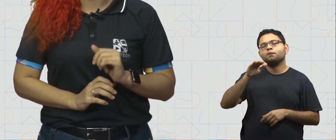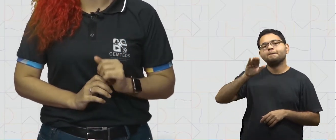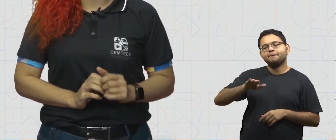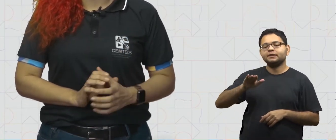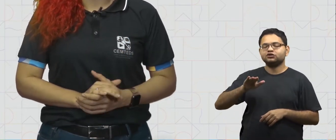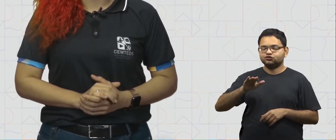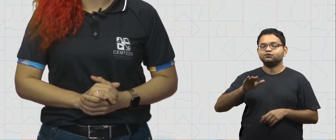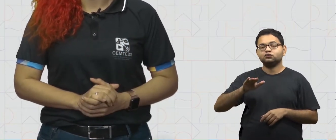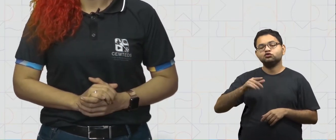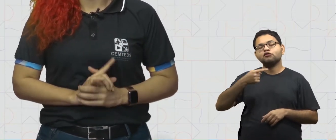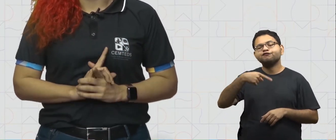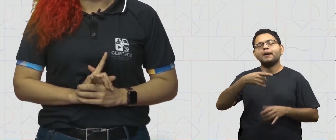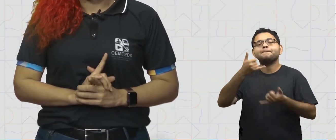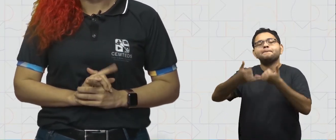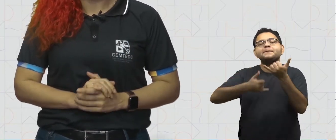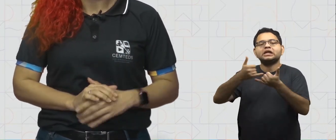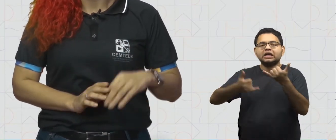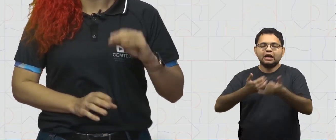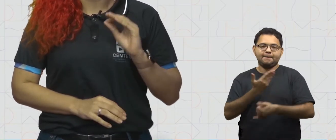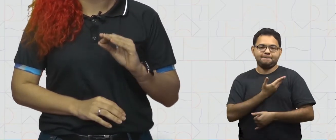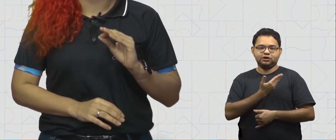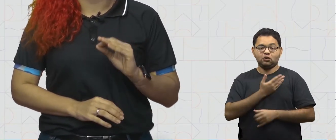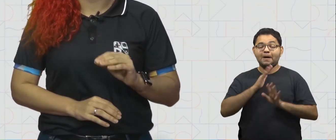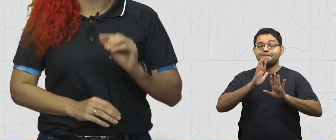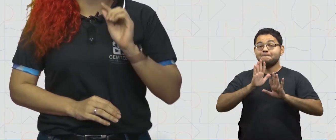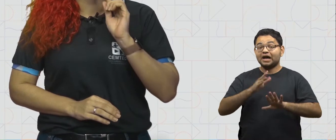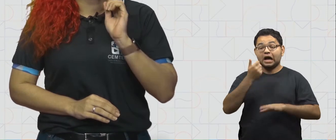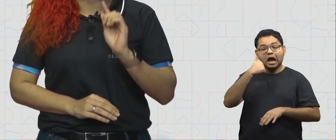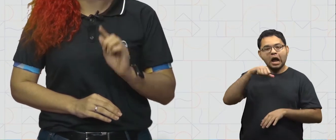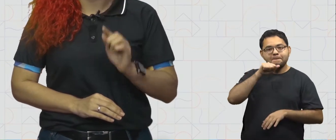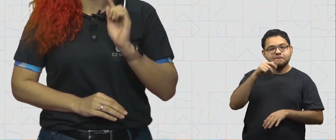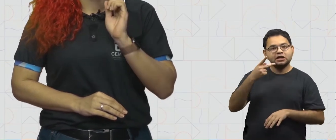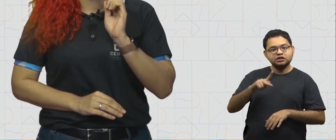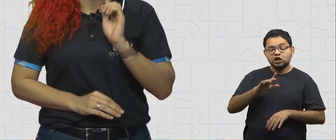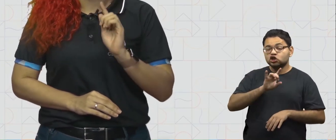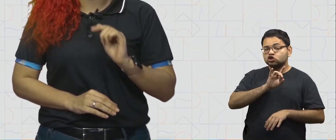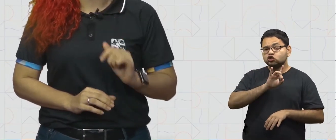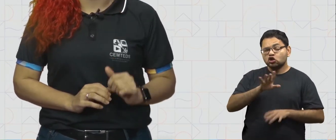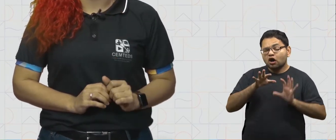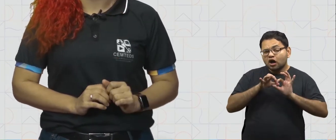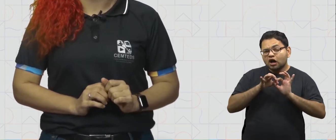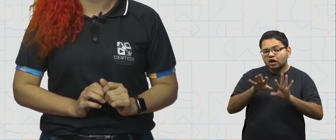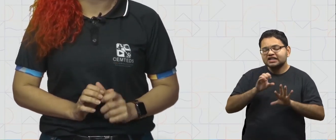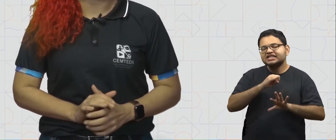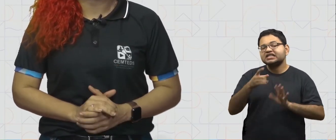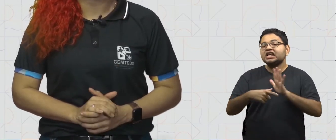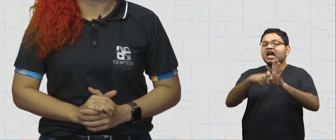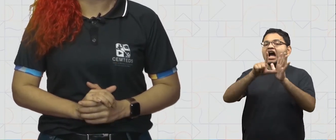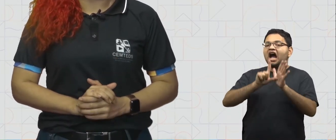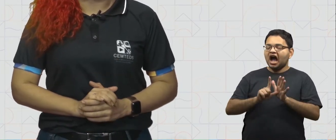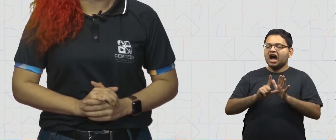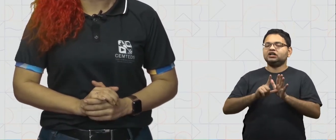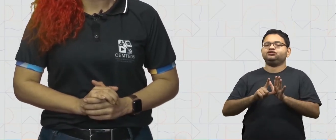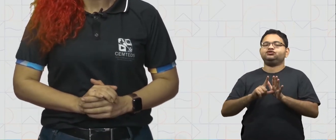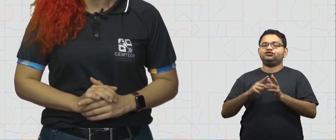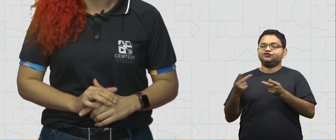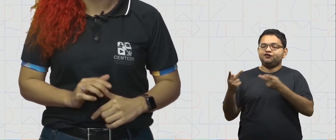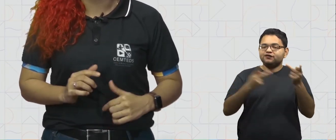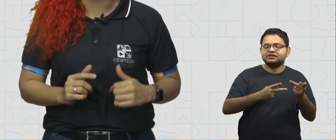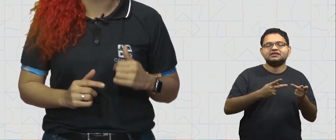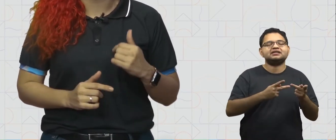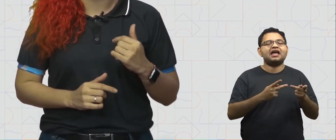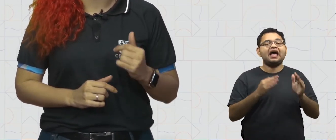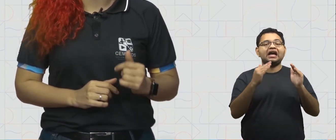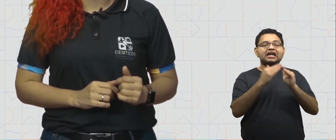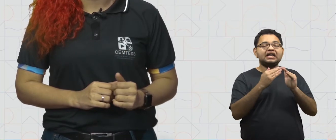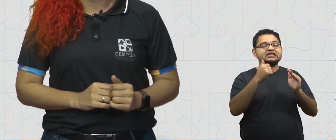praça com seus amigos. Mas, sua mãe só autoriza, se ele for primeiro, na casa de sua avó. E